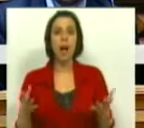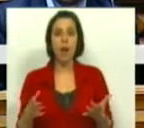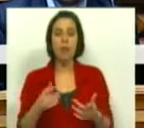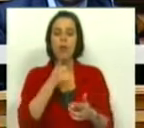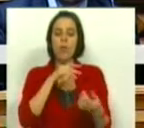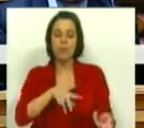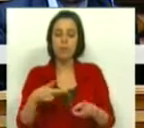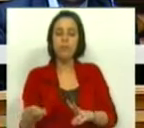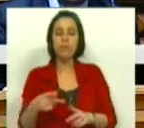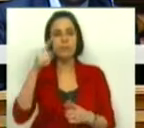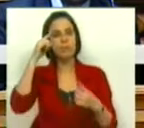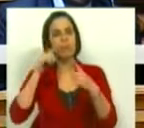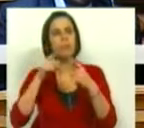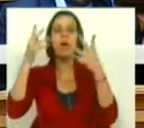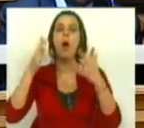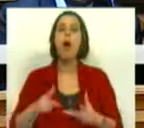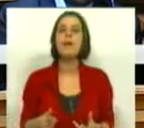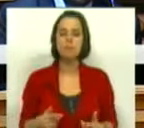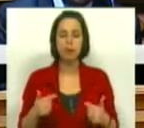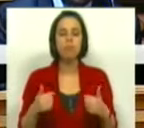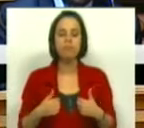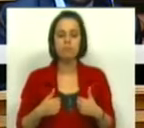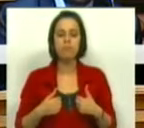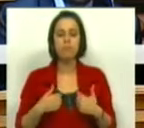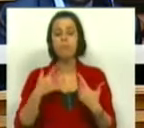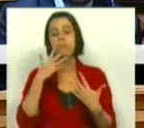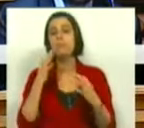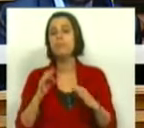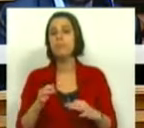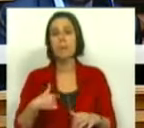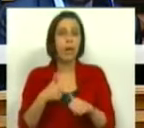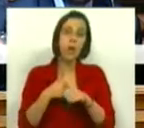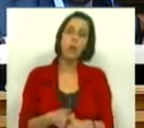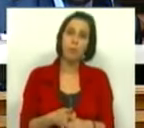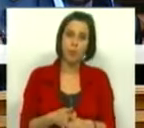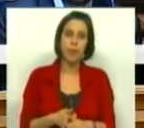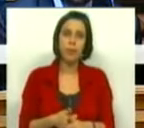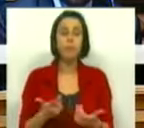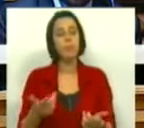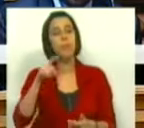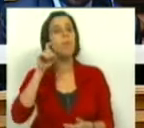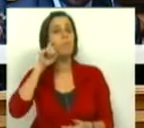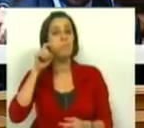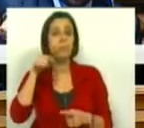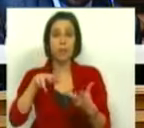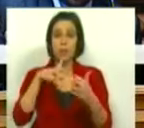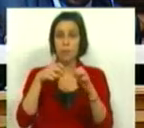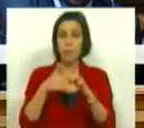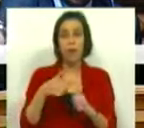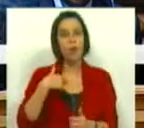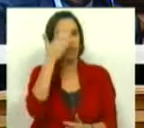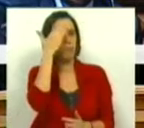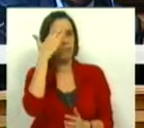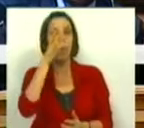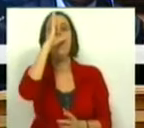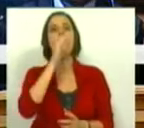a execução das metas orçamentais que nós temos, inevitavelmente, que cumprir. E para acautelar estes problemas, foi assim que o